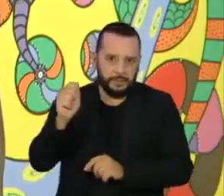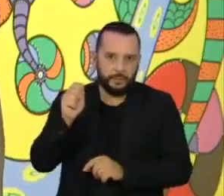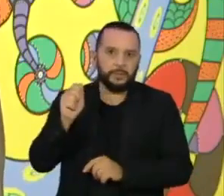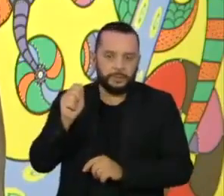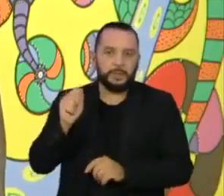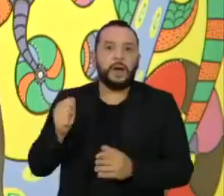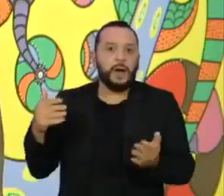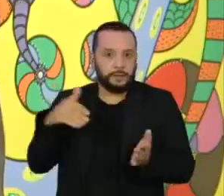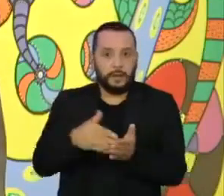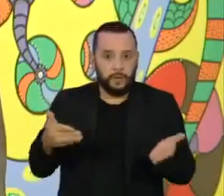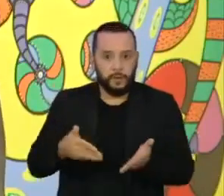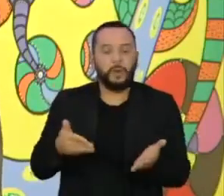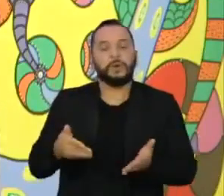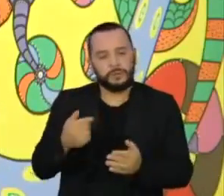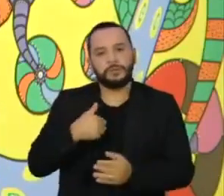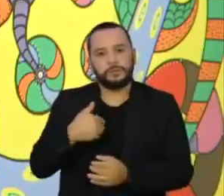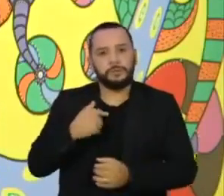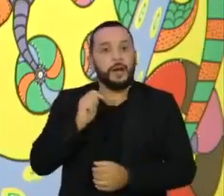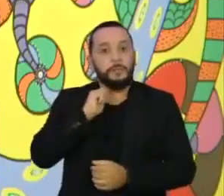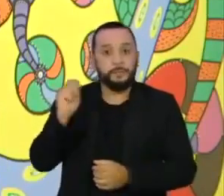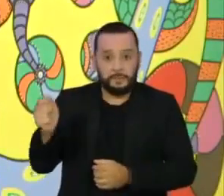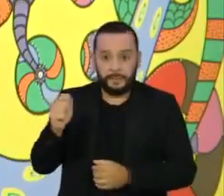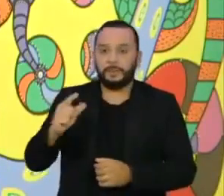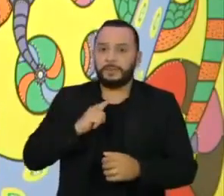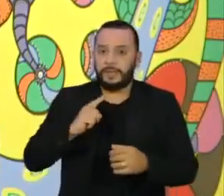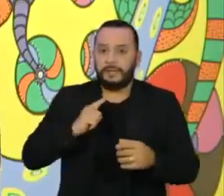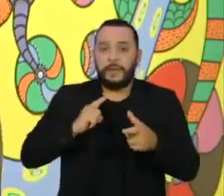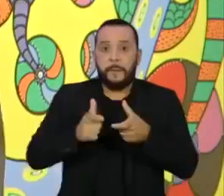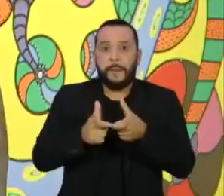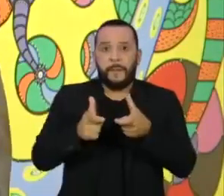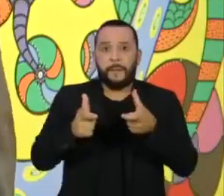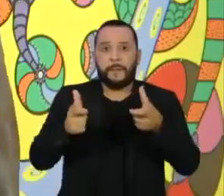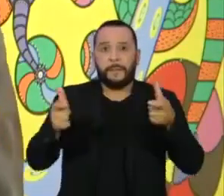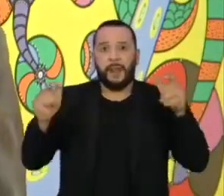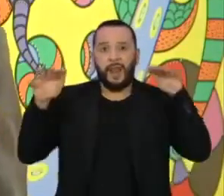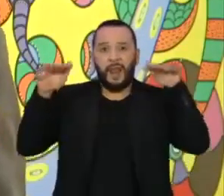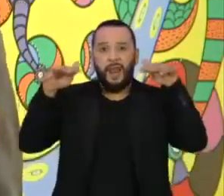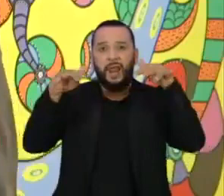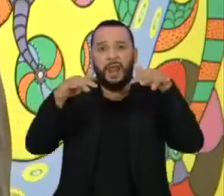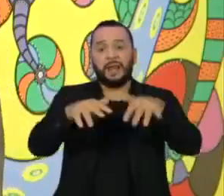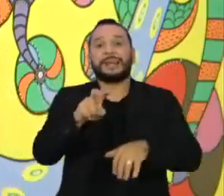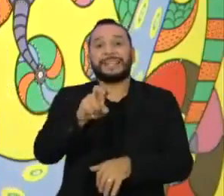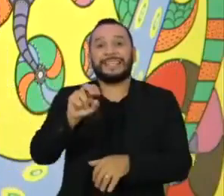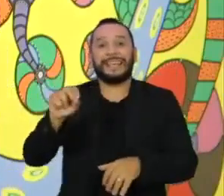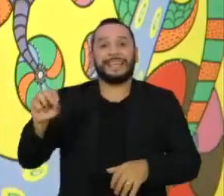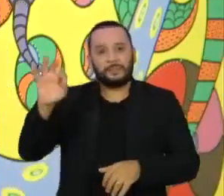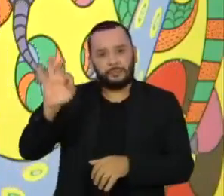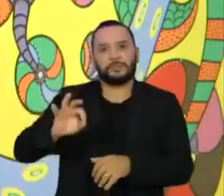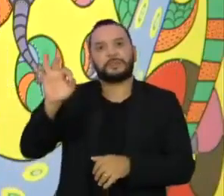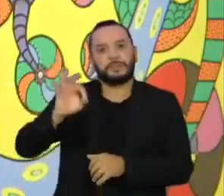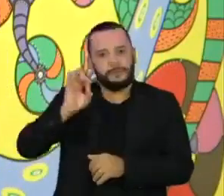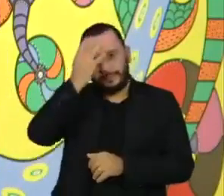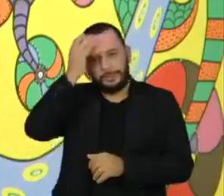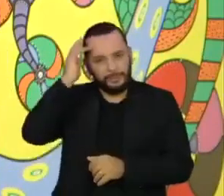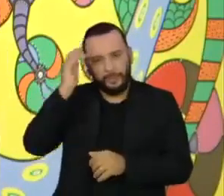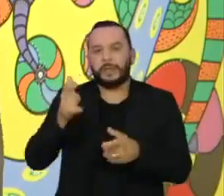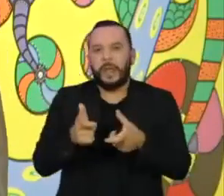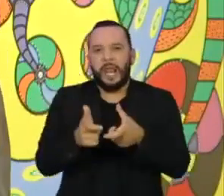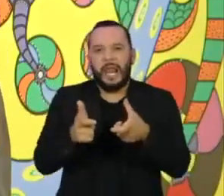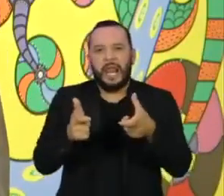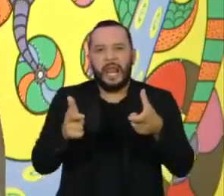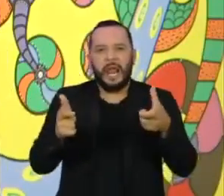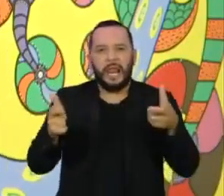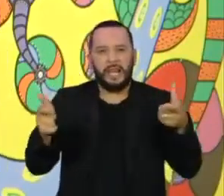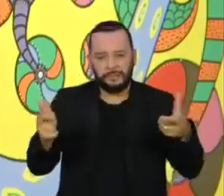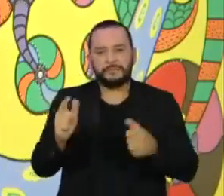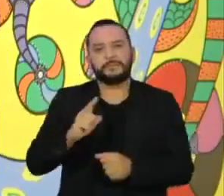crescimento foi tão grande, tão grande, que chegou quase a 500% esse crescimento. E também com